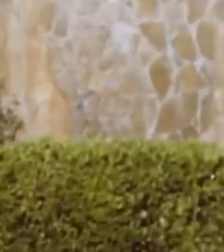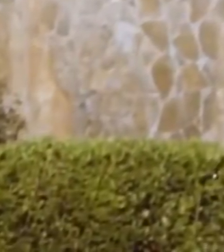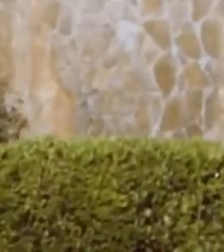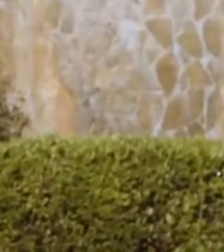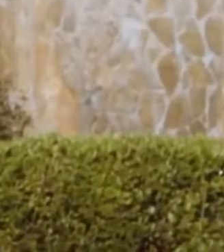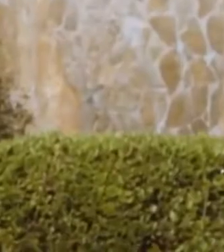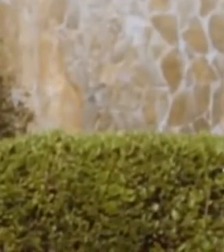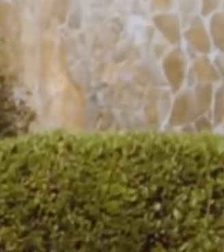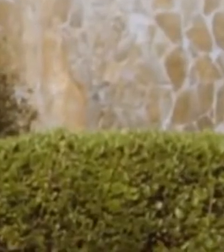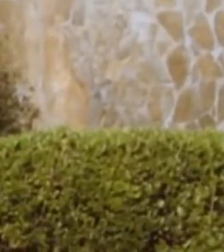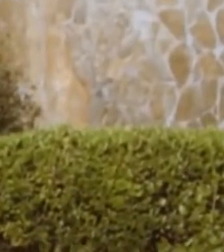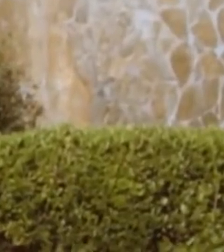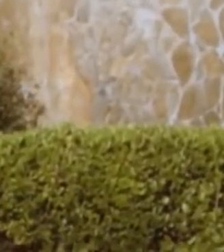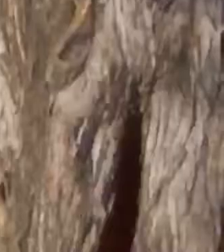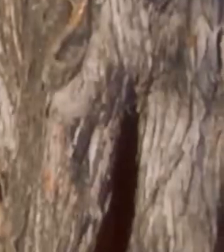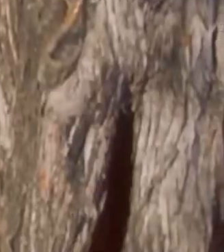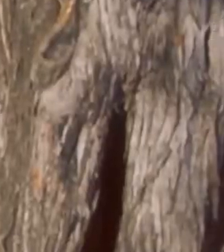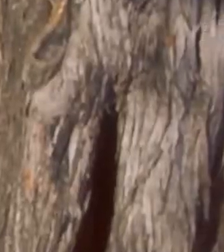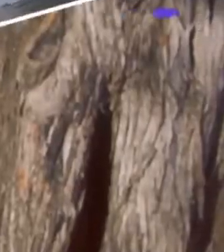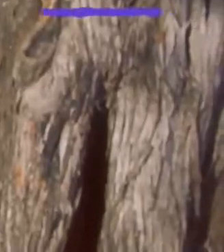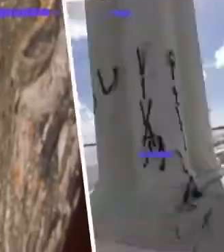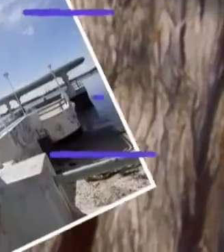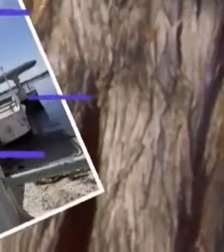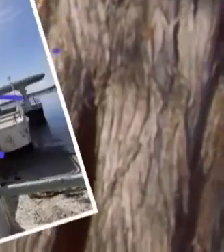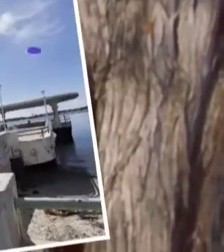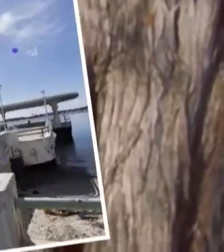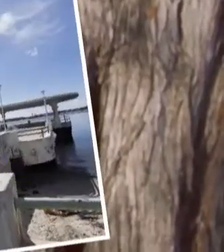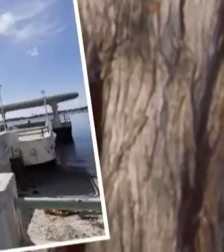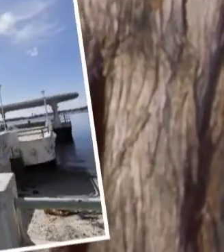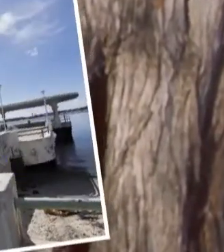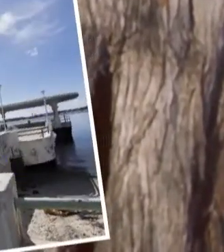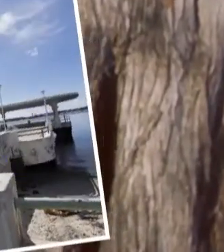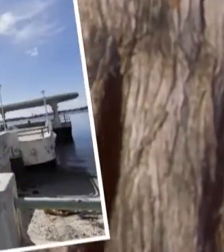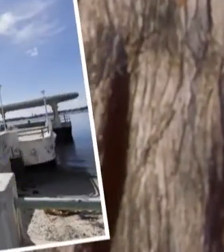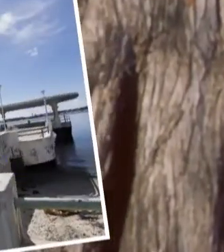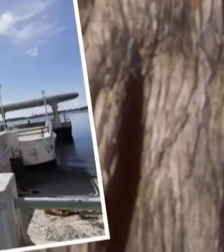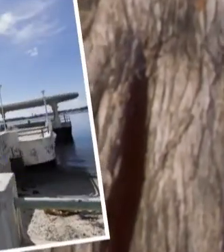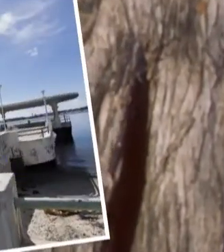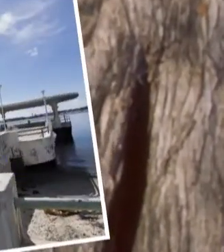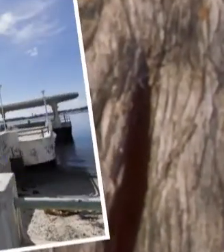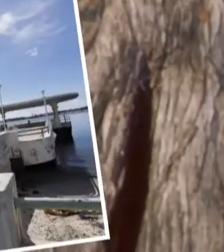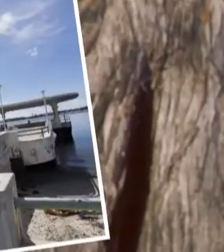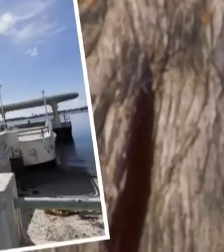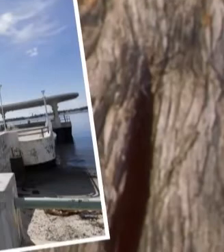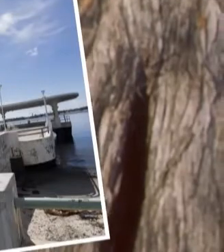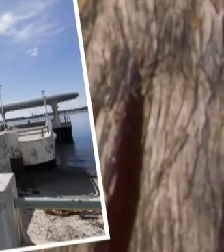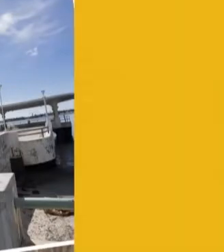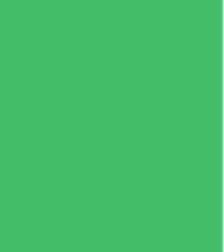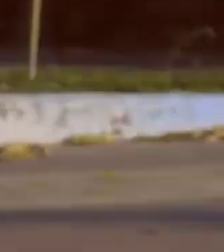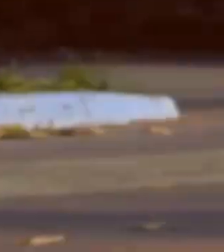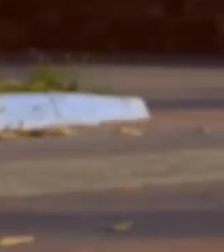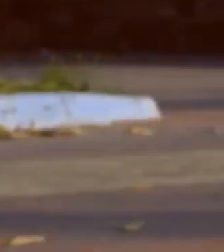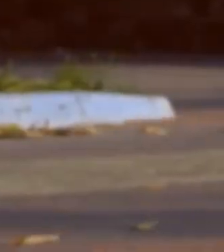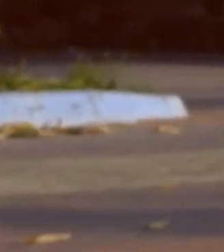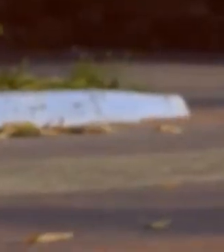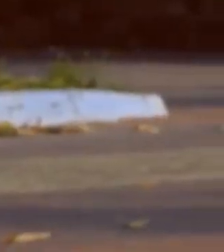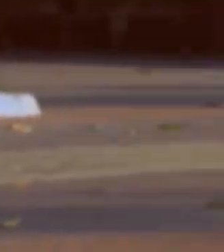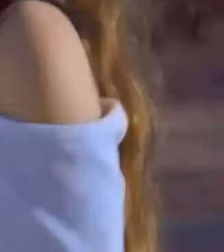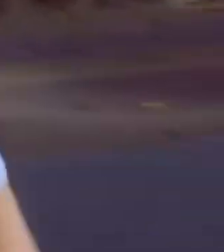Jogando lixo nas praças e canais. Sujando as praias, fechando paredes de escolas, prédios históricos.